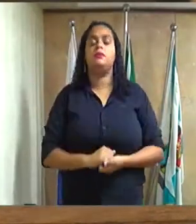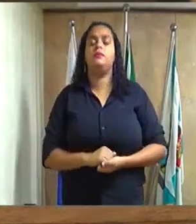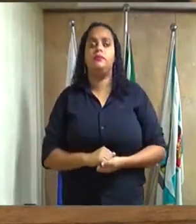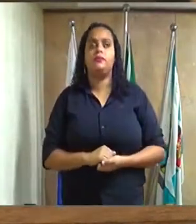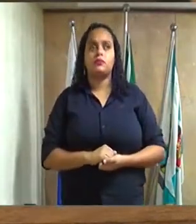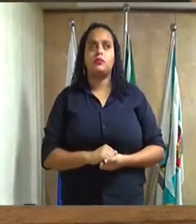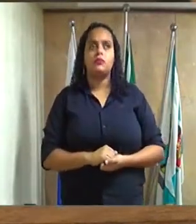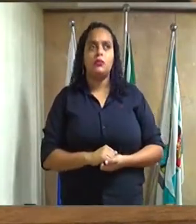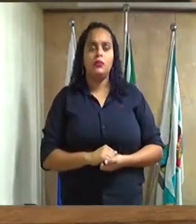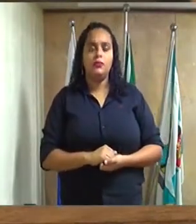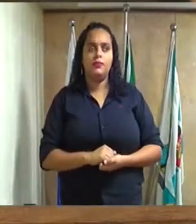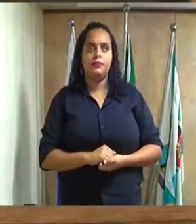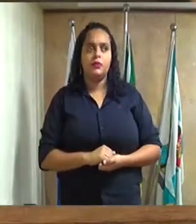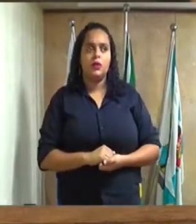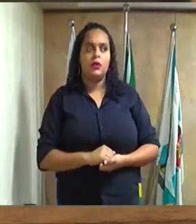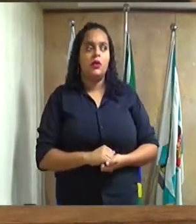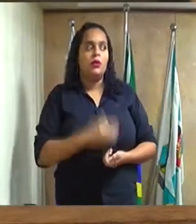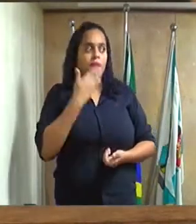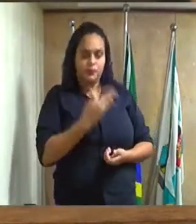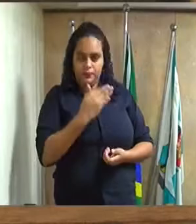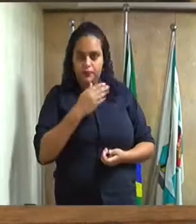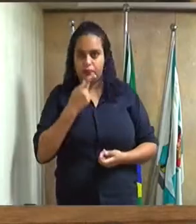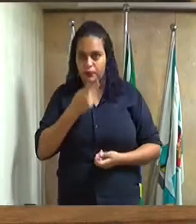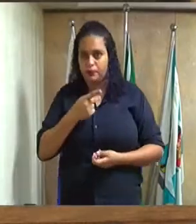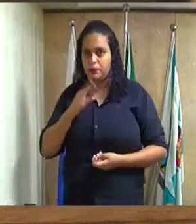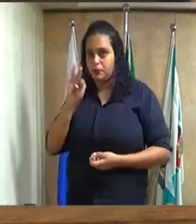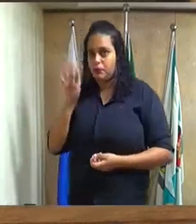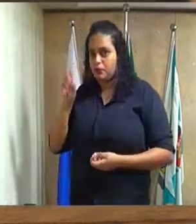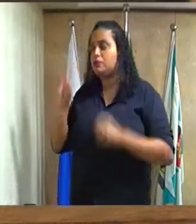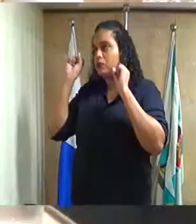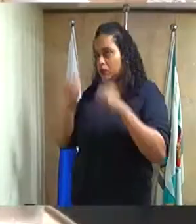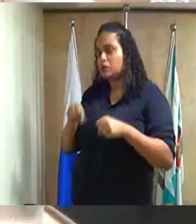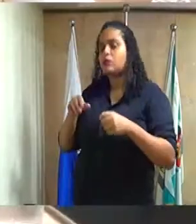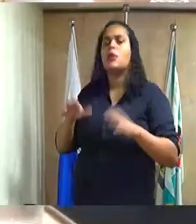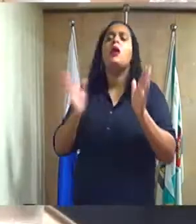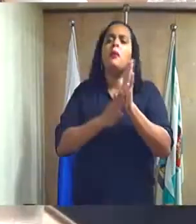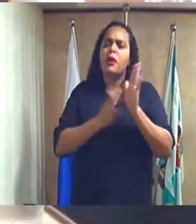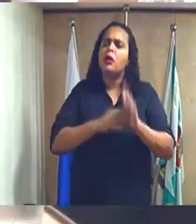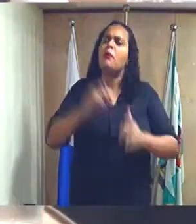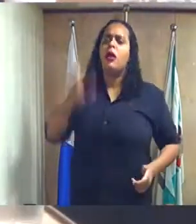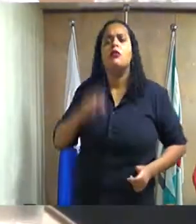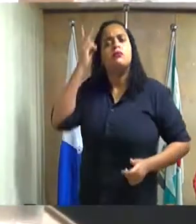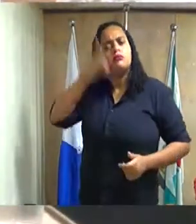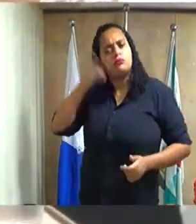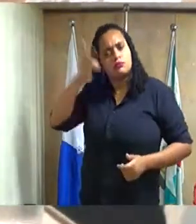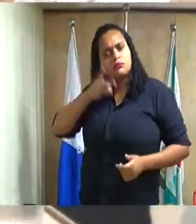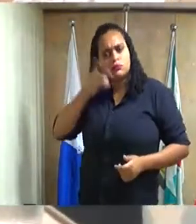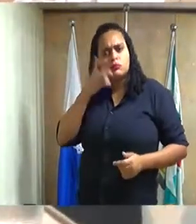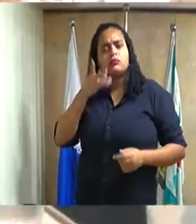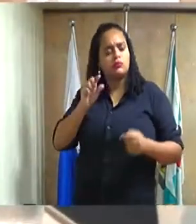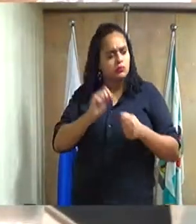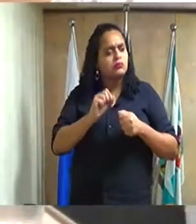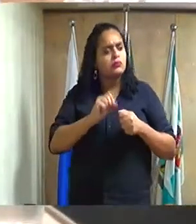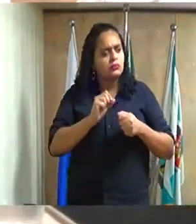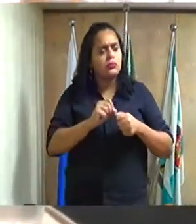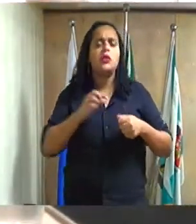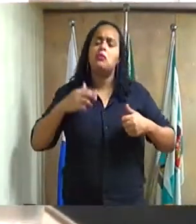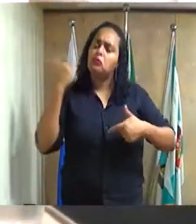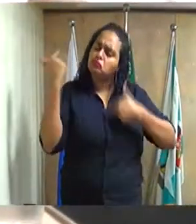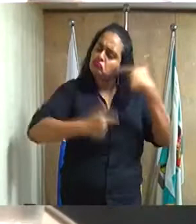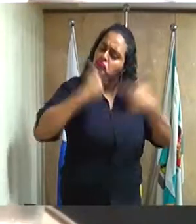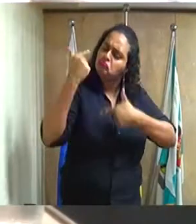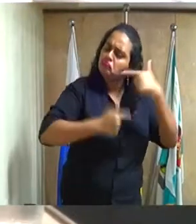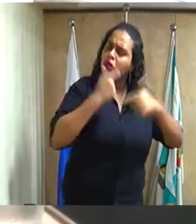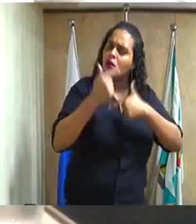Então, o senhor quer parte, Beto? Por favor. Vereador, parabéns mais uma vez pelo incansável serviço que você veio